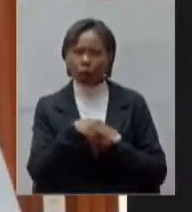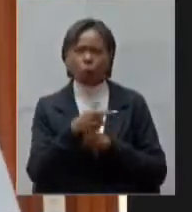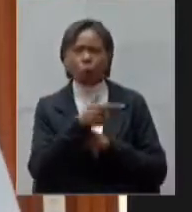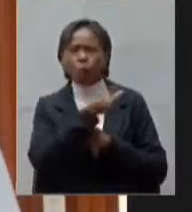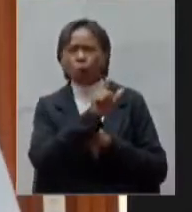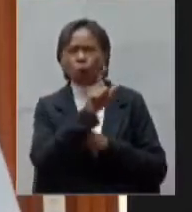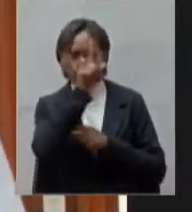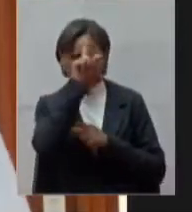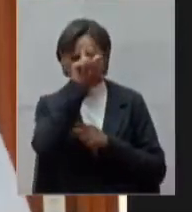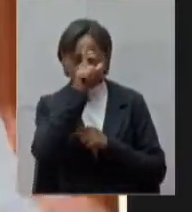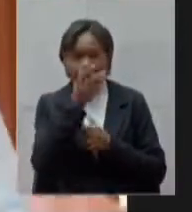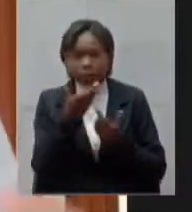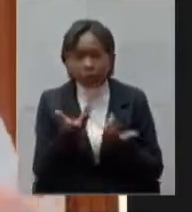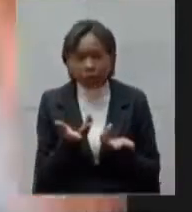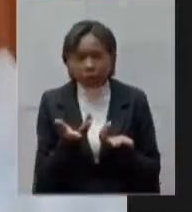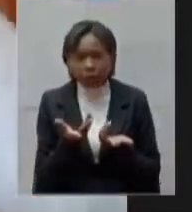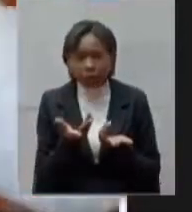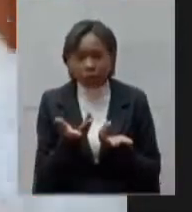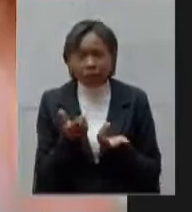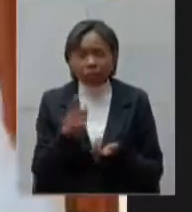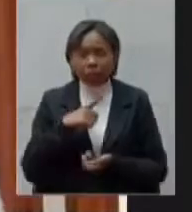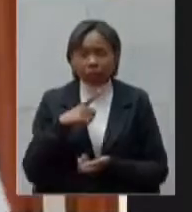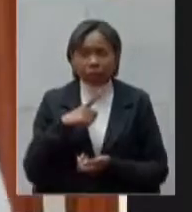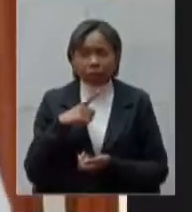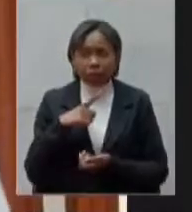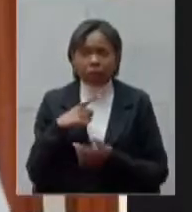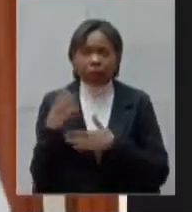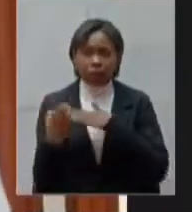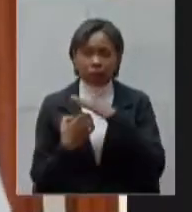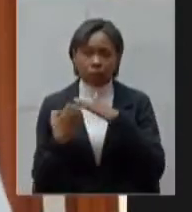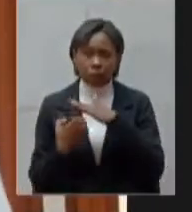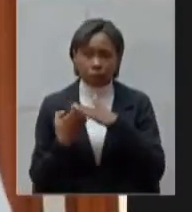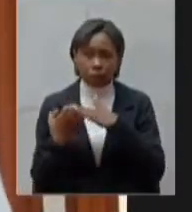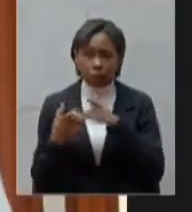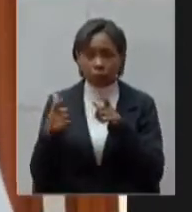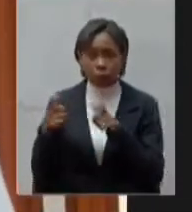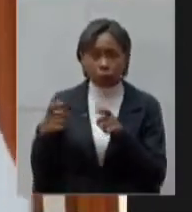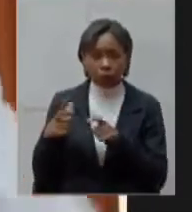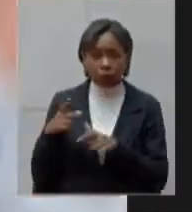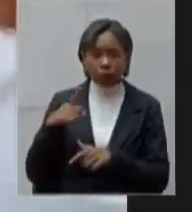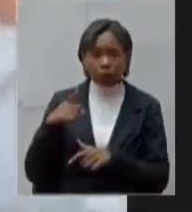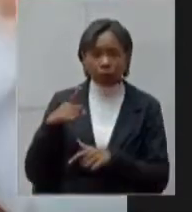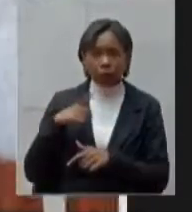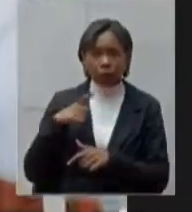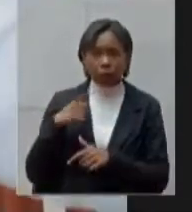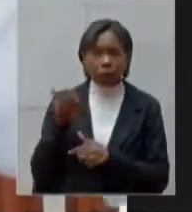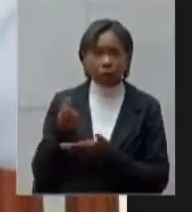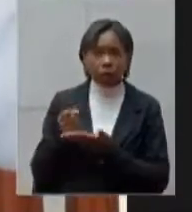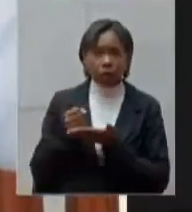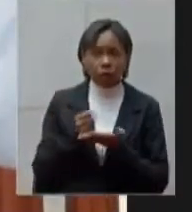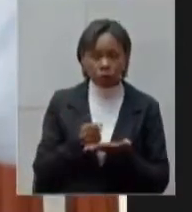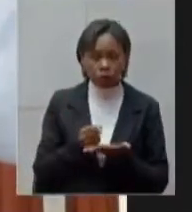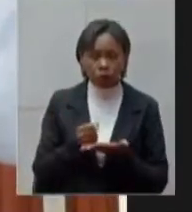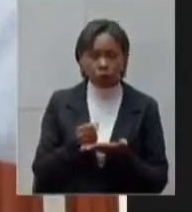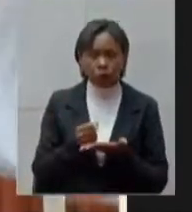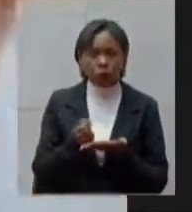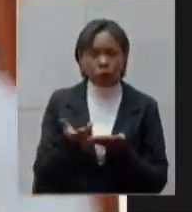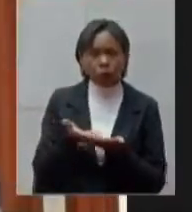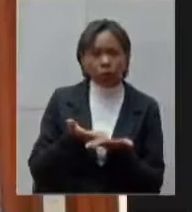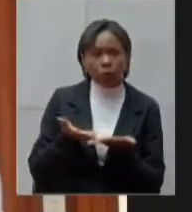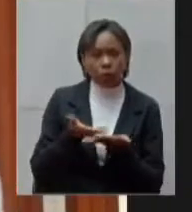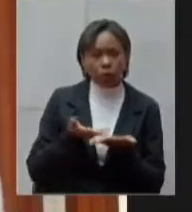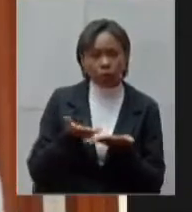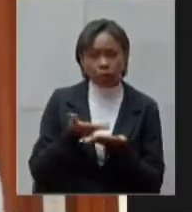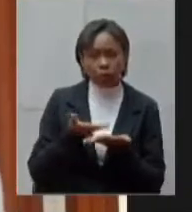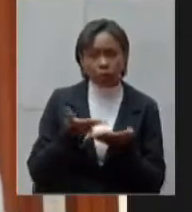nós temos a mesma empresa que faz o tratamento oncológico que presta o serviço oncológico pelo SUS em Varginha na cidade